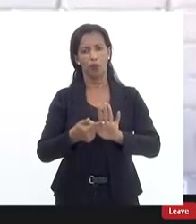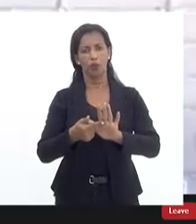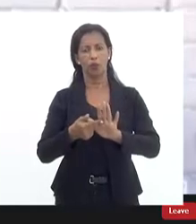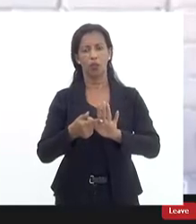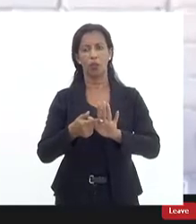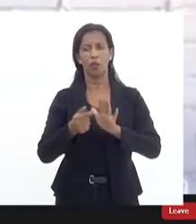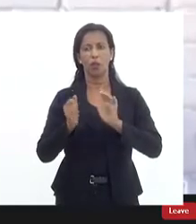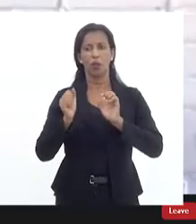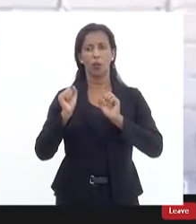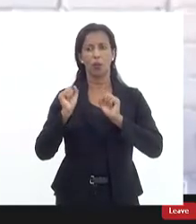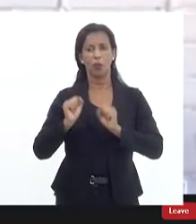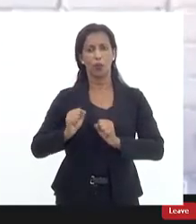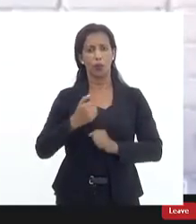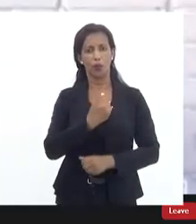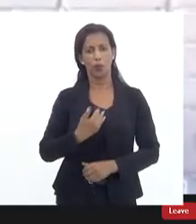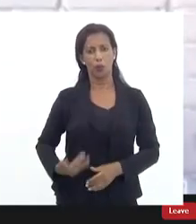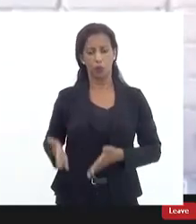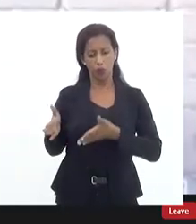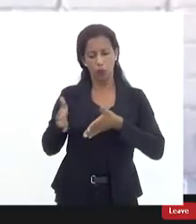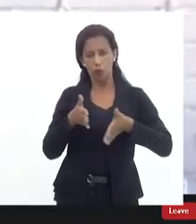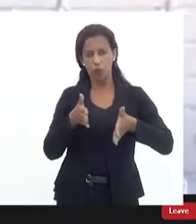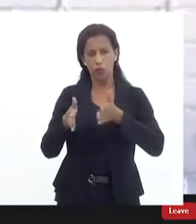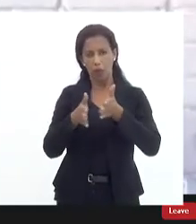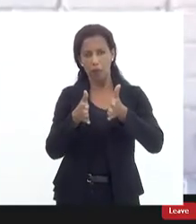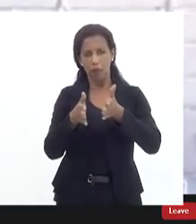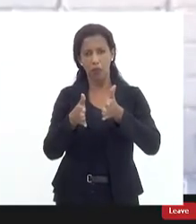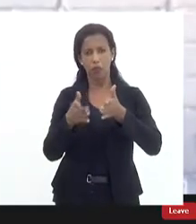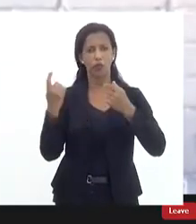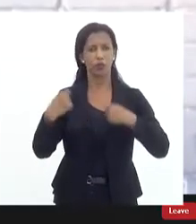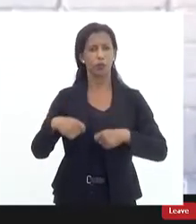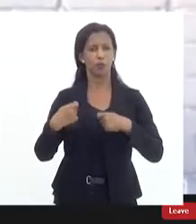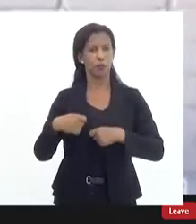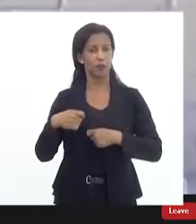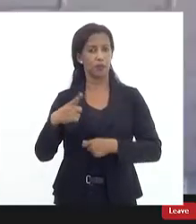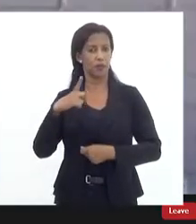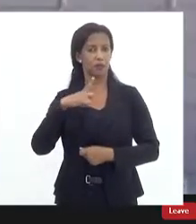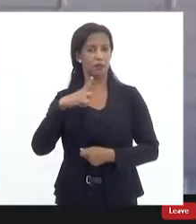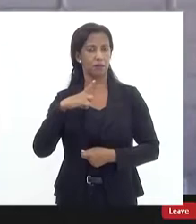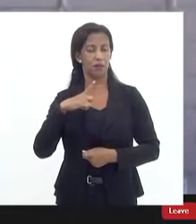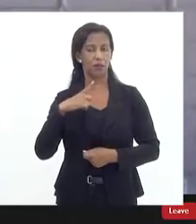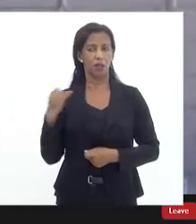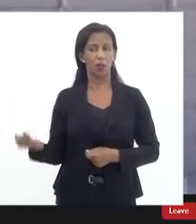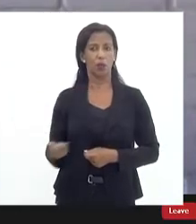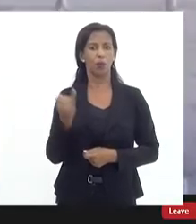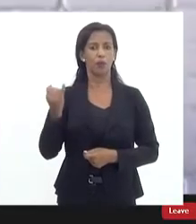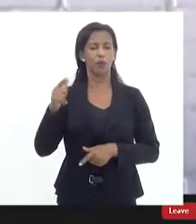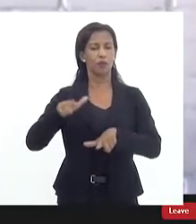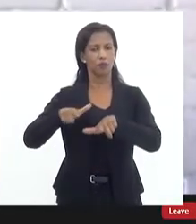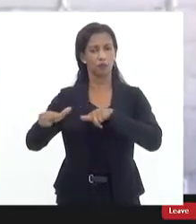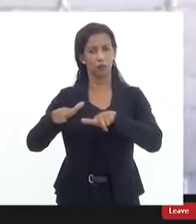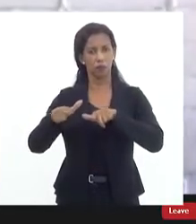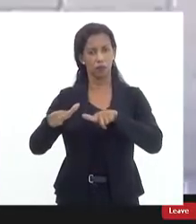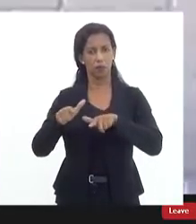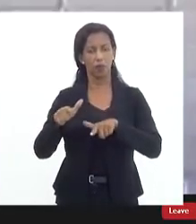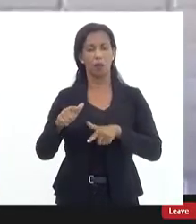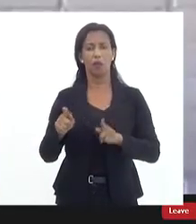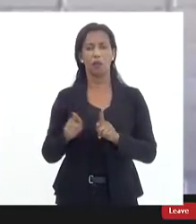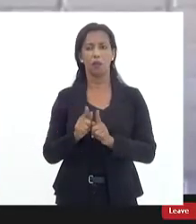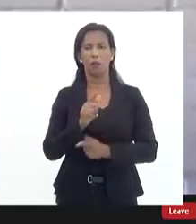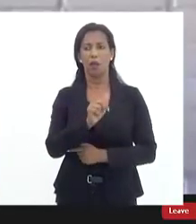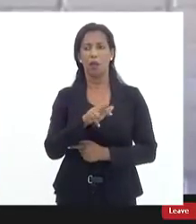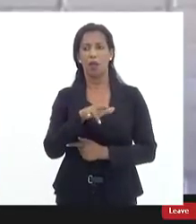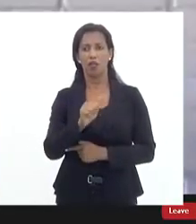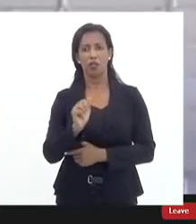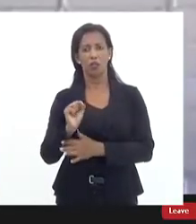da letalidade policial de condições de trabalho também para os agentes da segurança